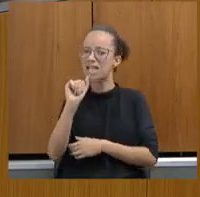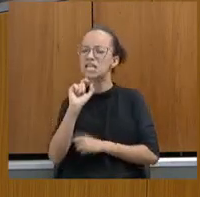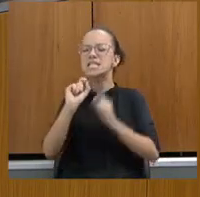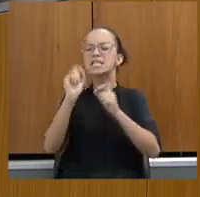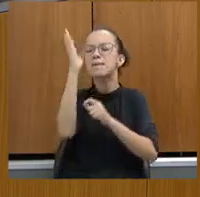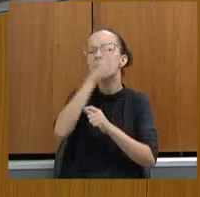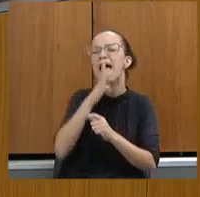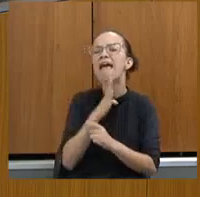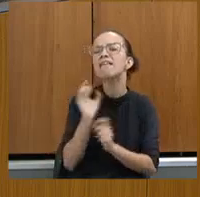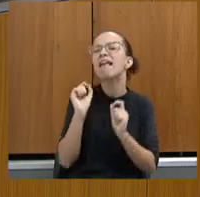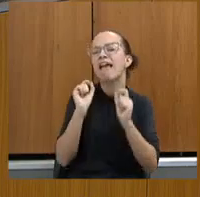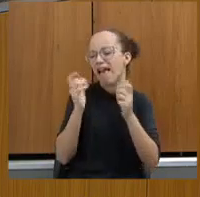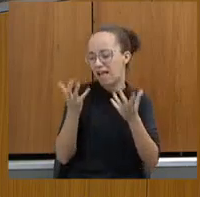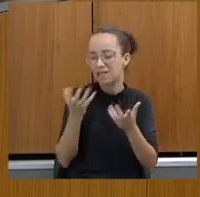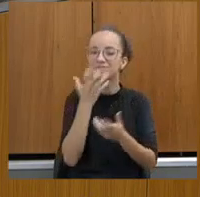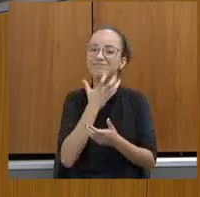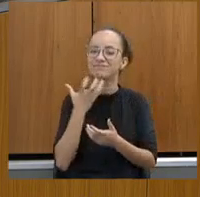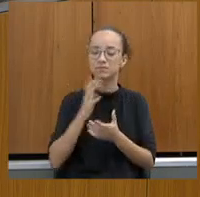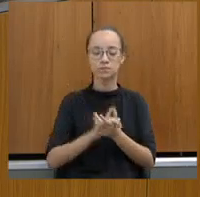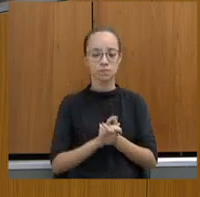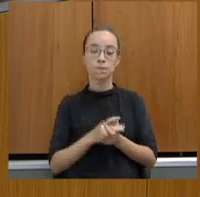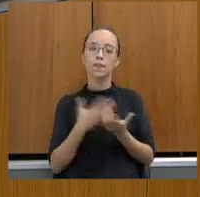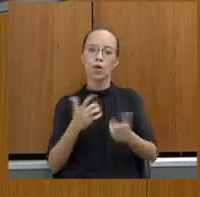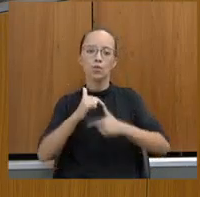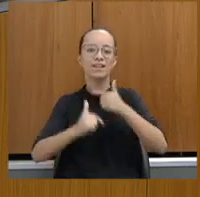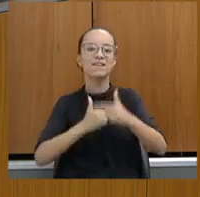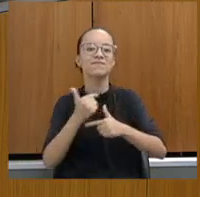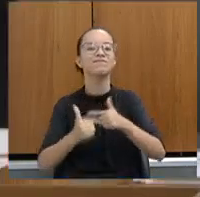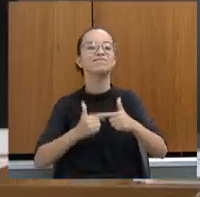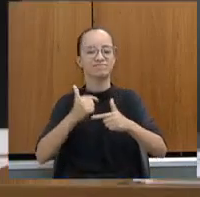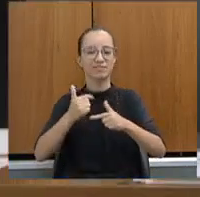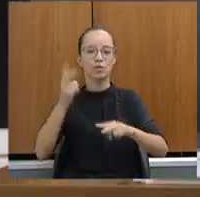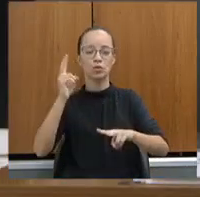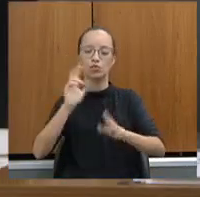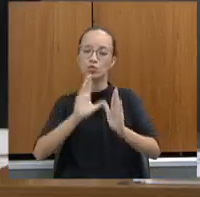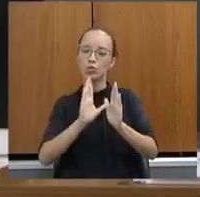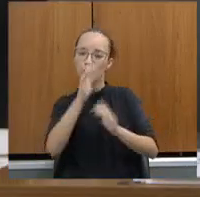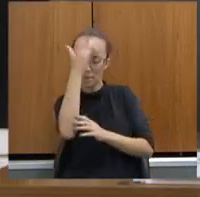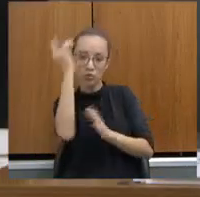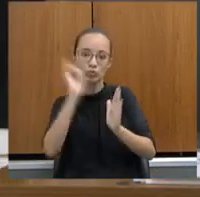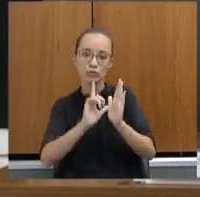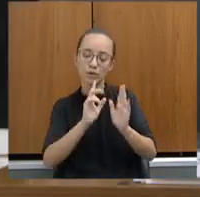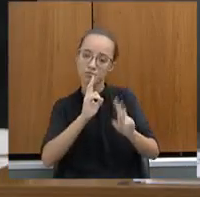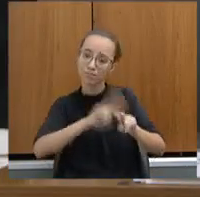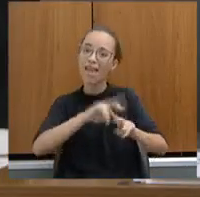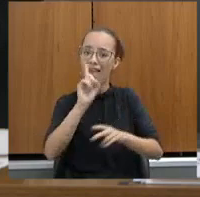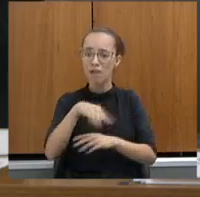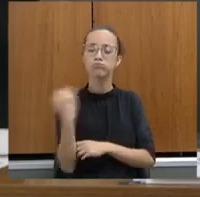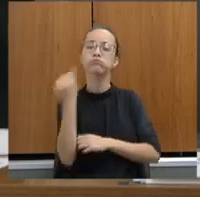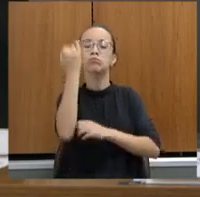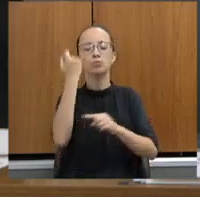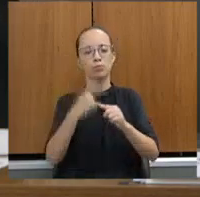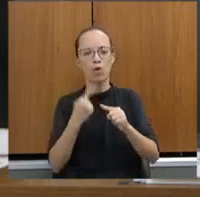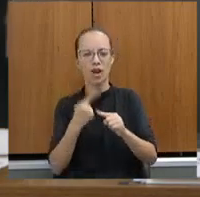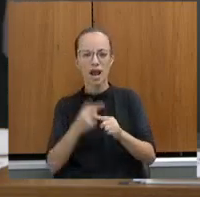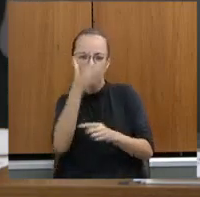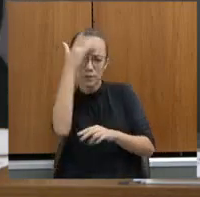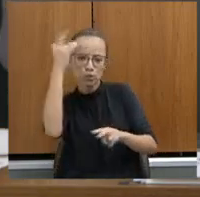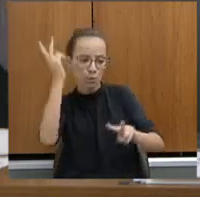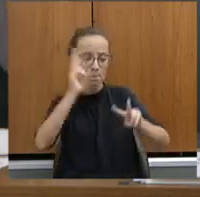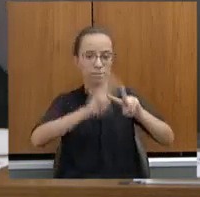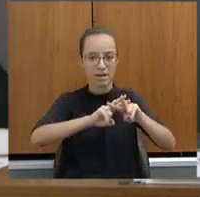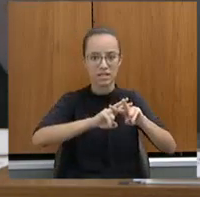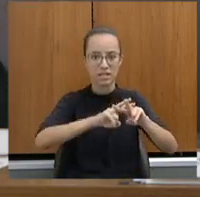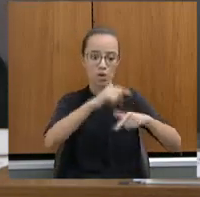Mas, e esse trabalho do preso, ele é importante para nós também, porque o preso, com o